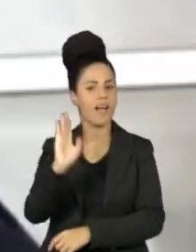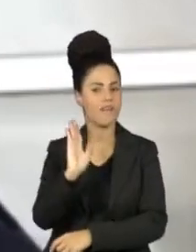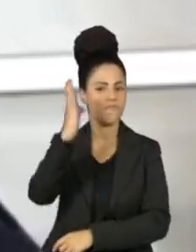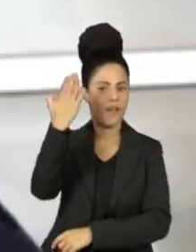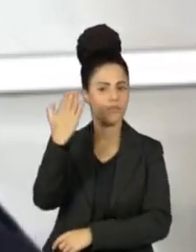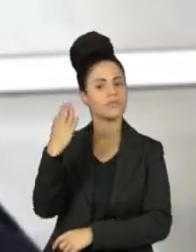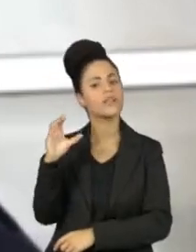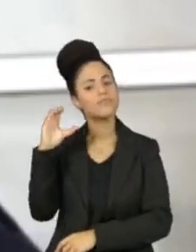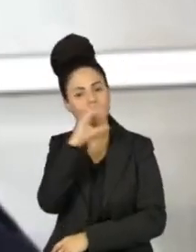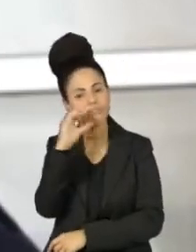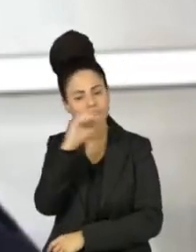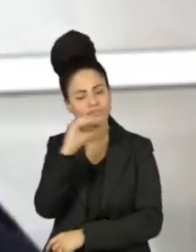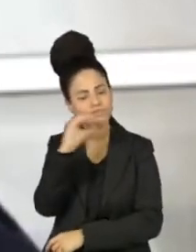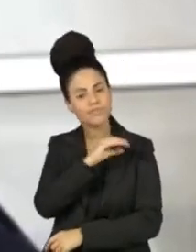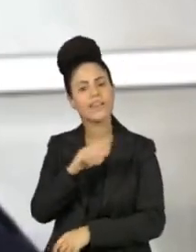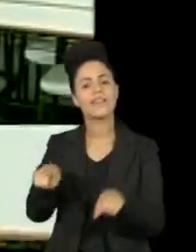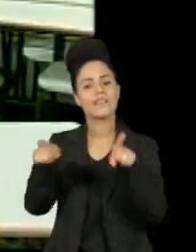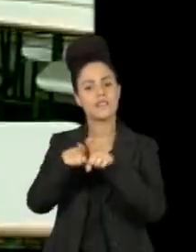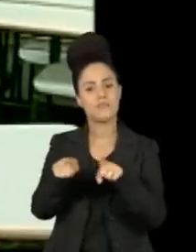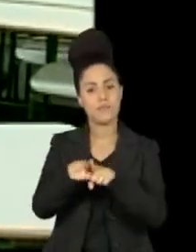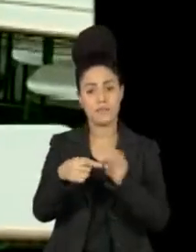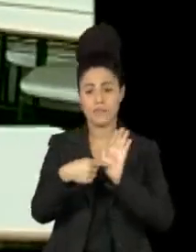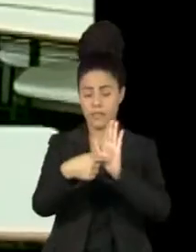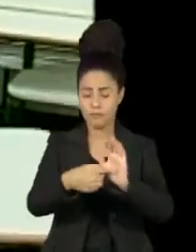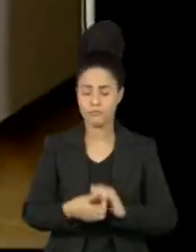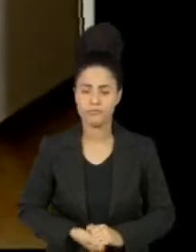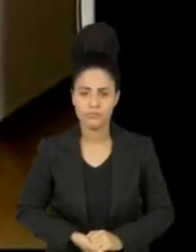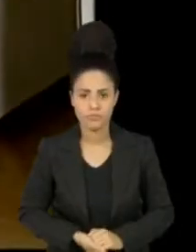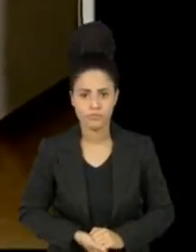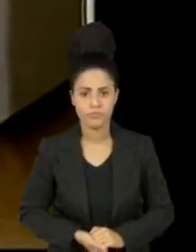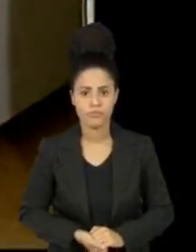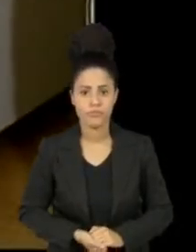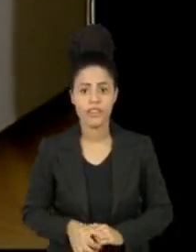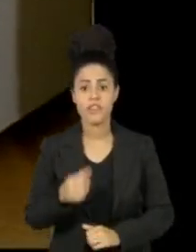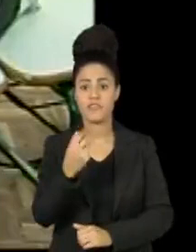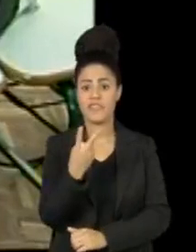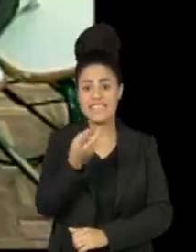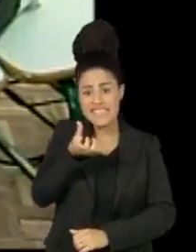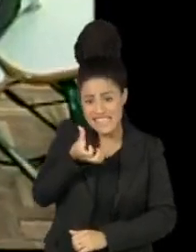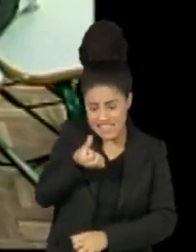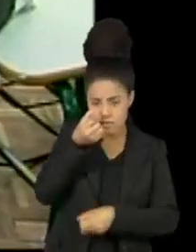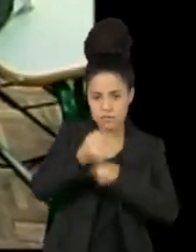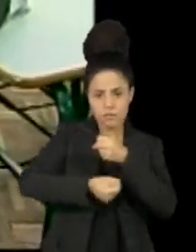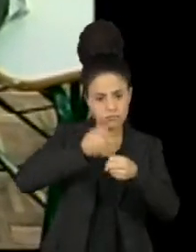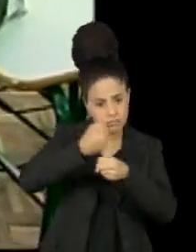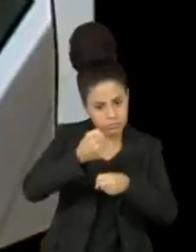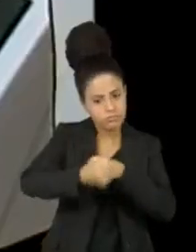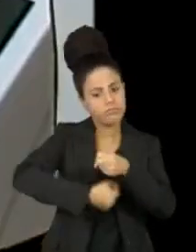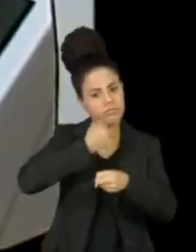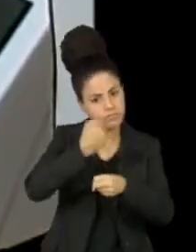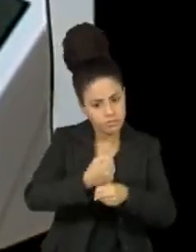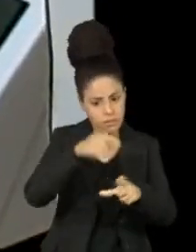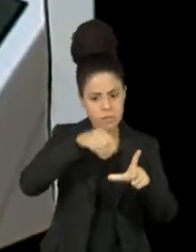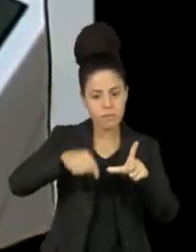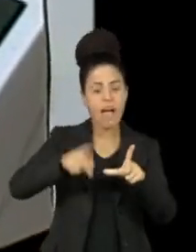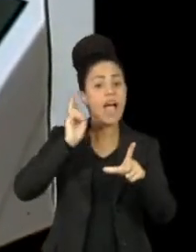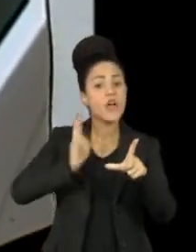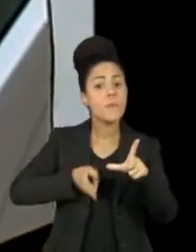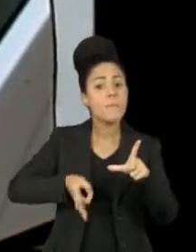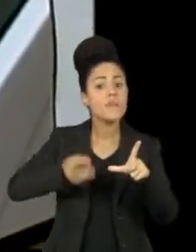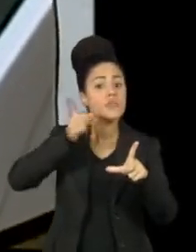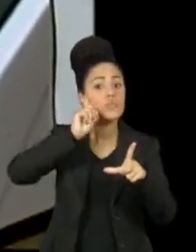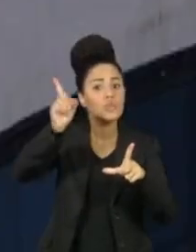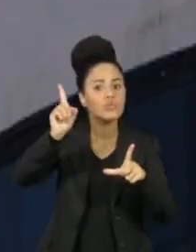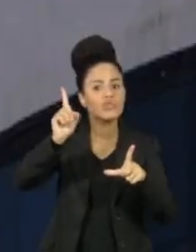agilidade na apuração dos resultados. De lá para cá, são 26 anos divulgando os resultados no mesmo dia da eleição